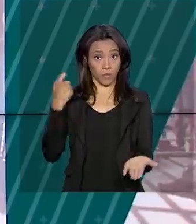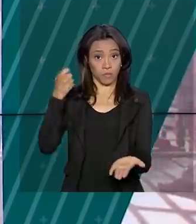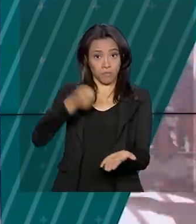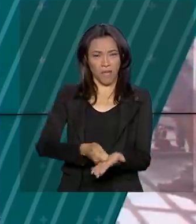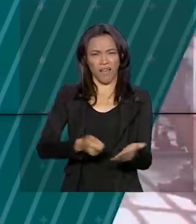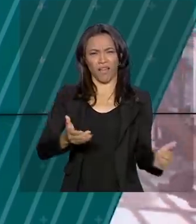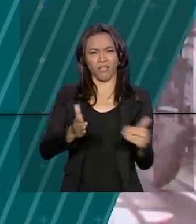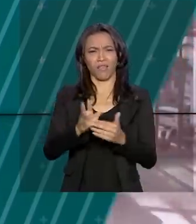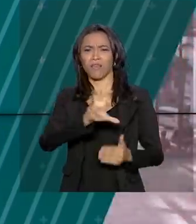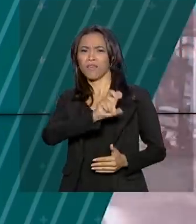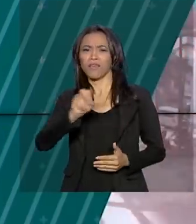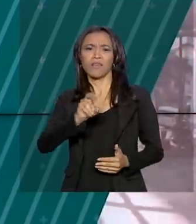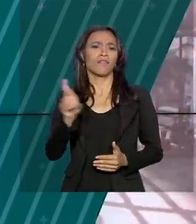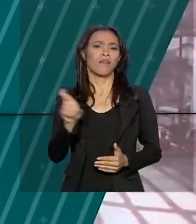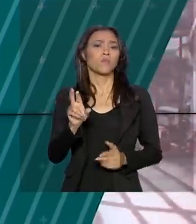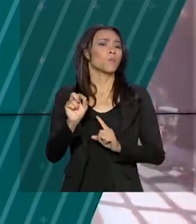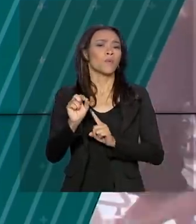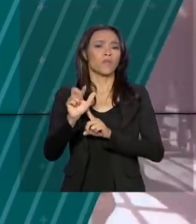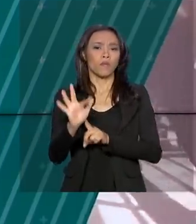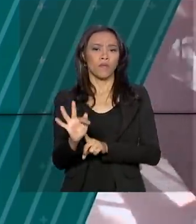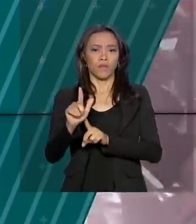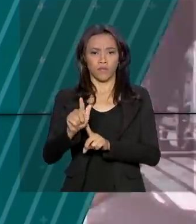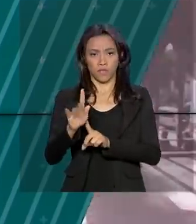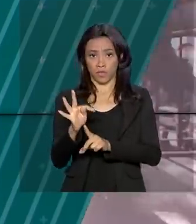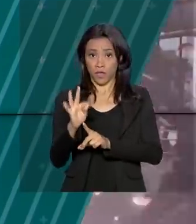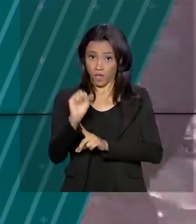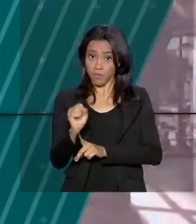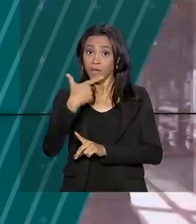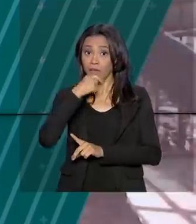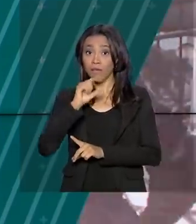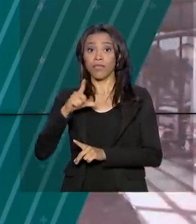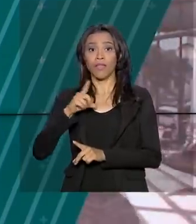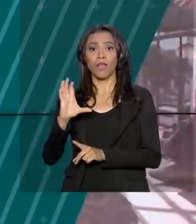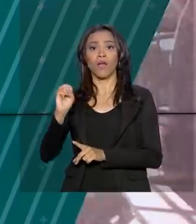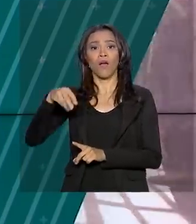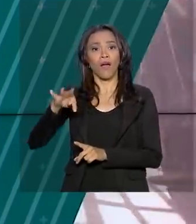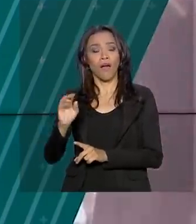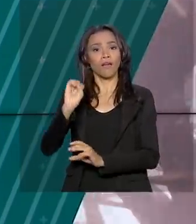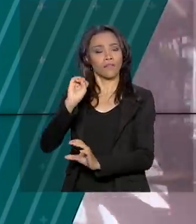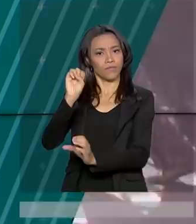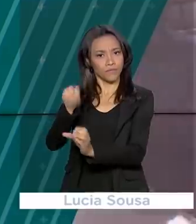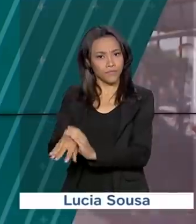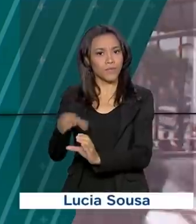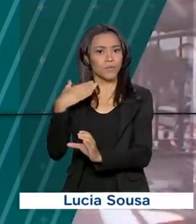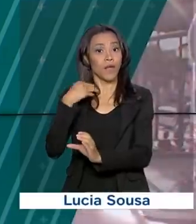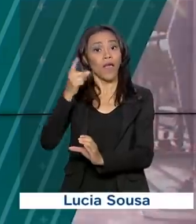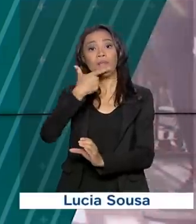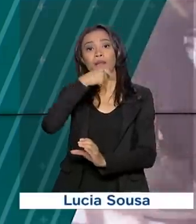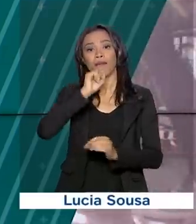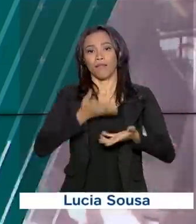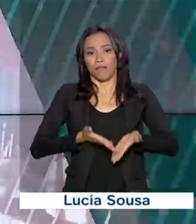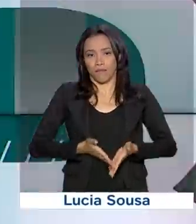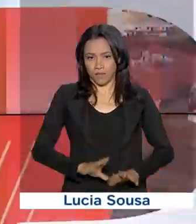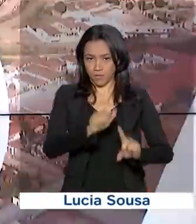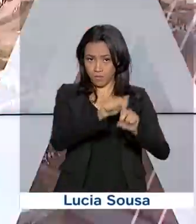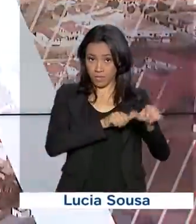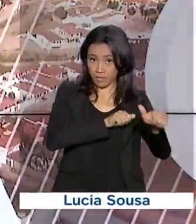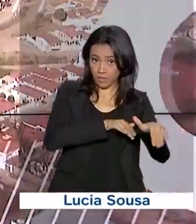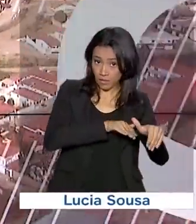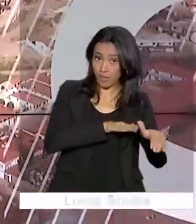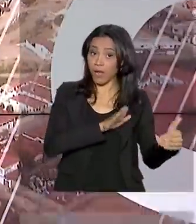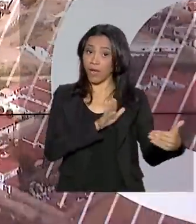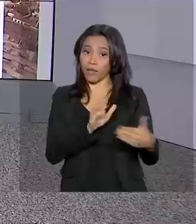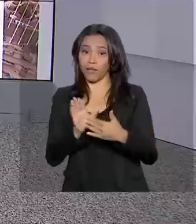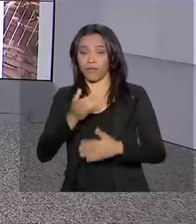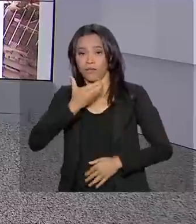500 reais do FGTS para correntistas do banco. Desta vez é para os trabalhadores nascidos de setembro a